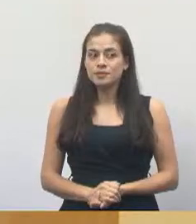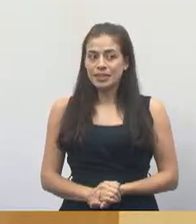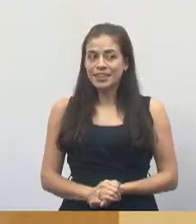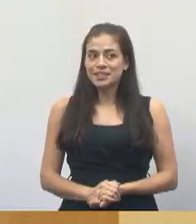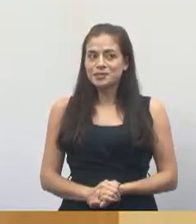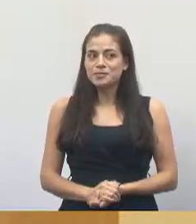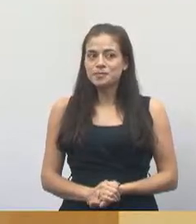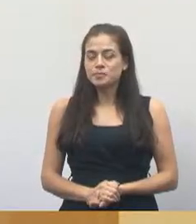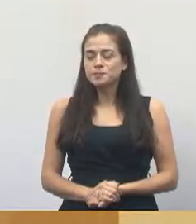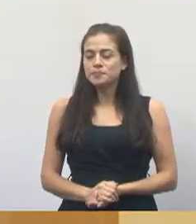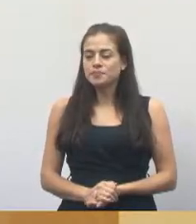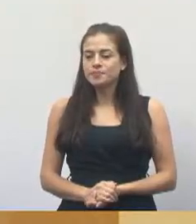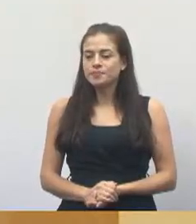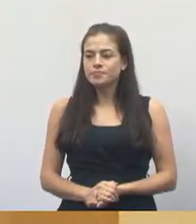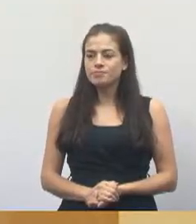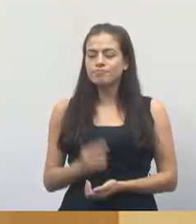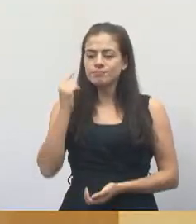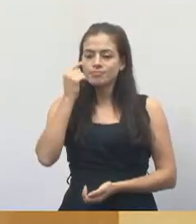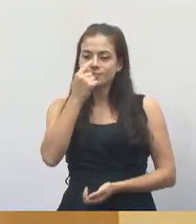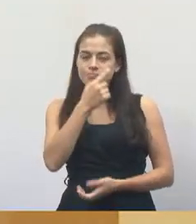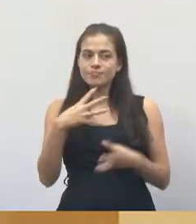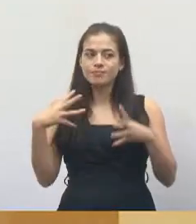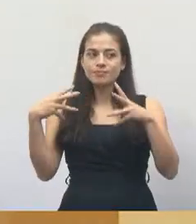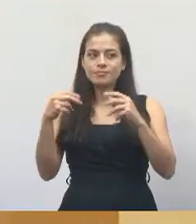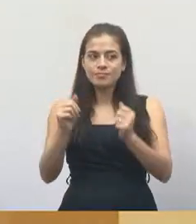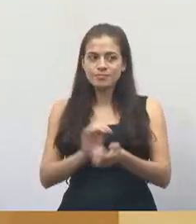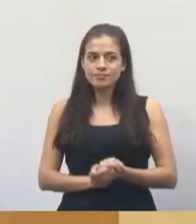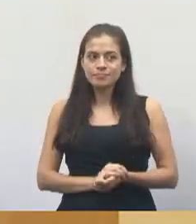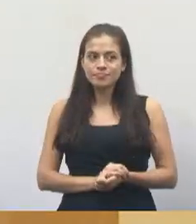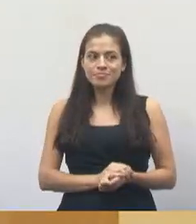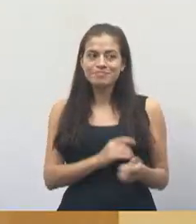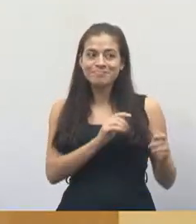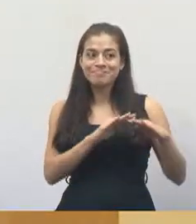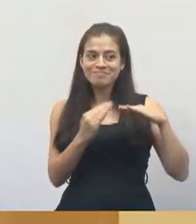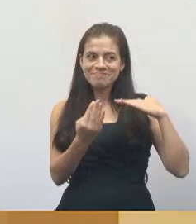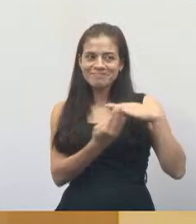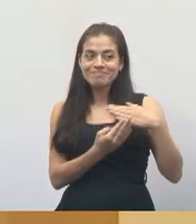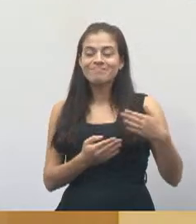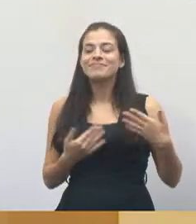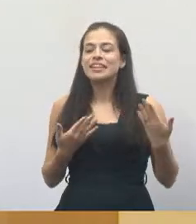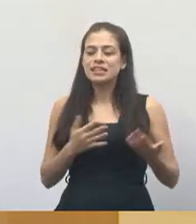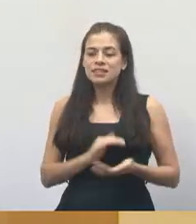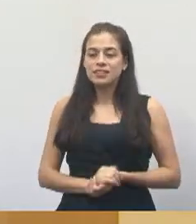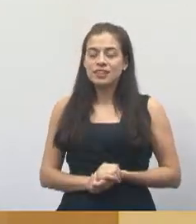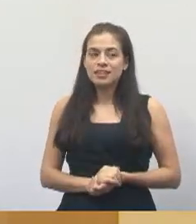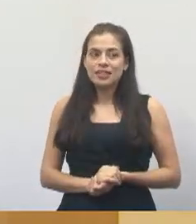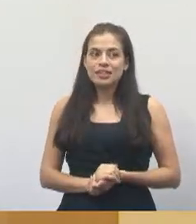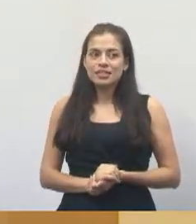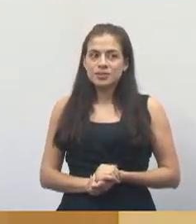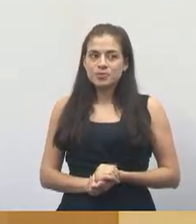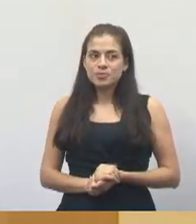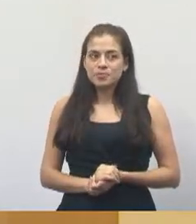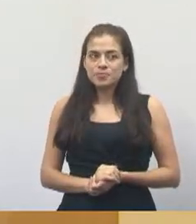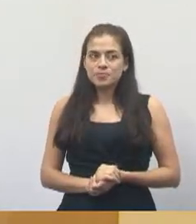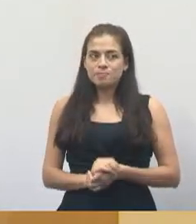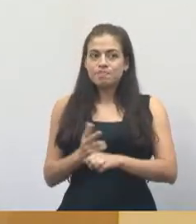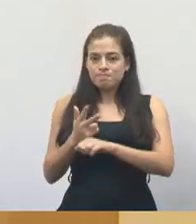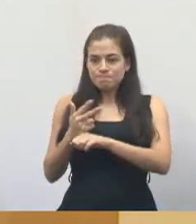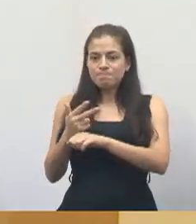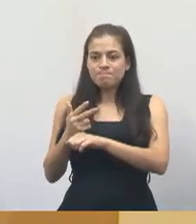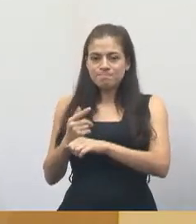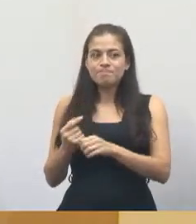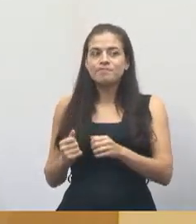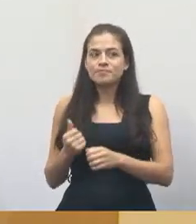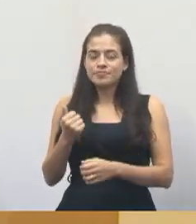Parque Melua, todos os bairros, Zona Rural. Gostaria que colocasse aqui o vídeo. O vídeo